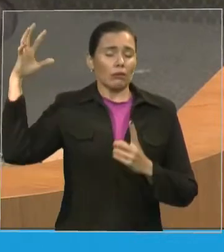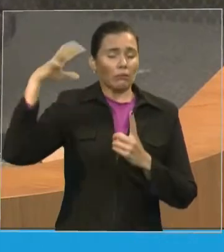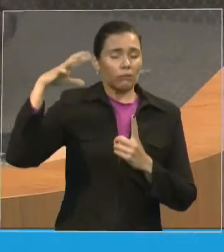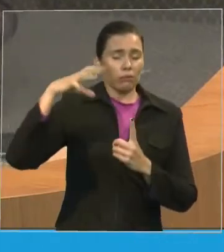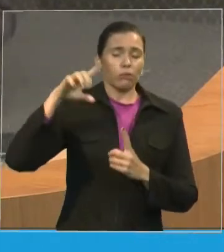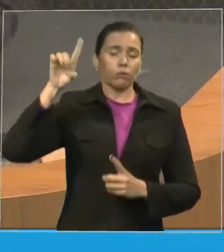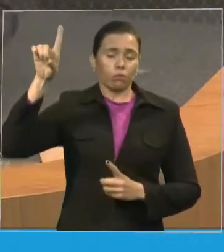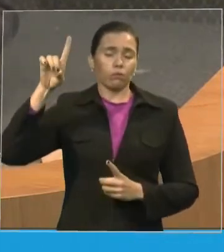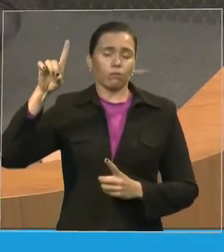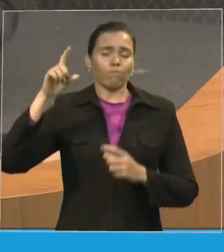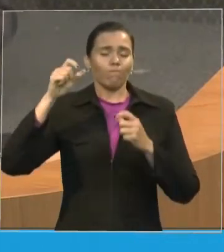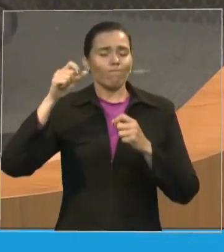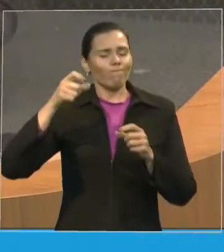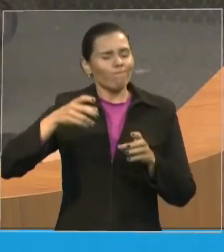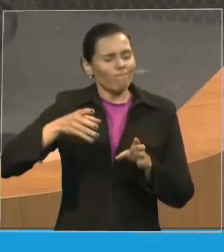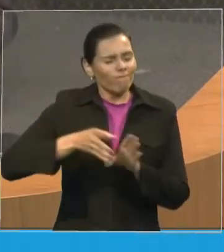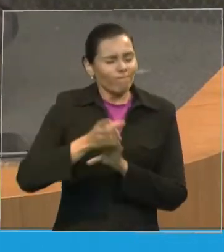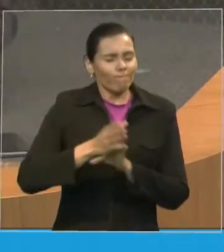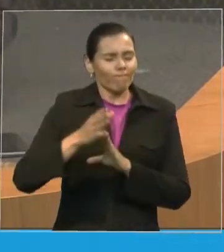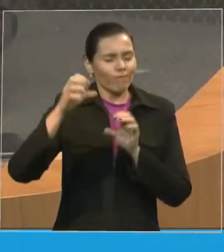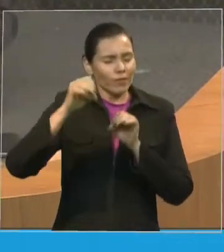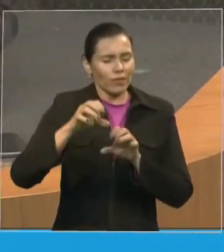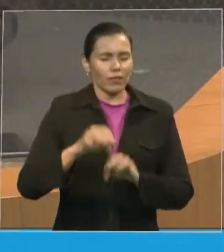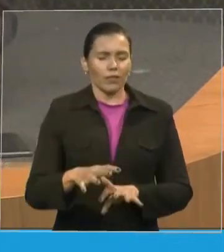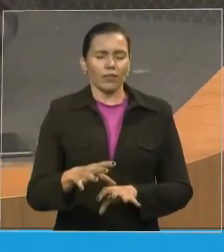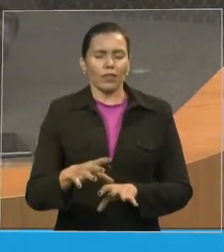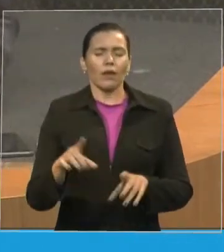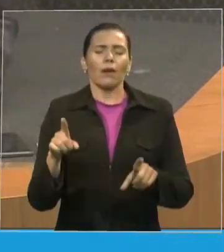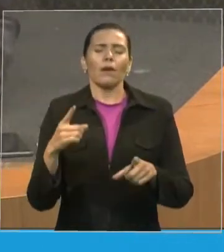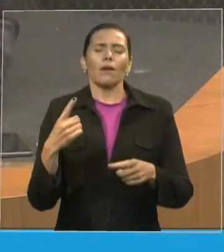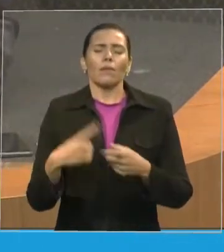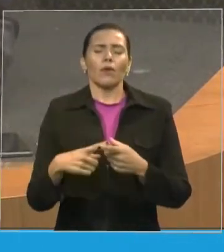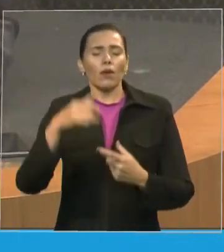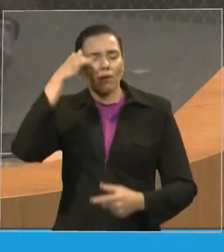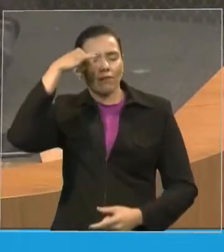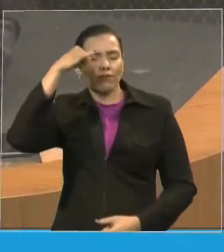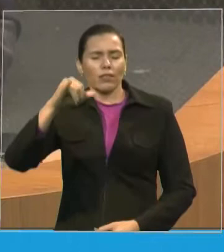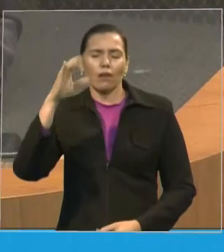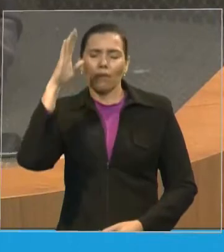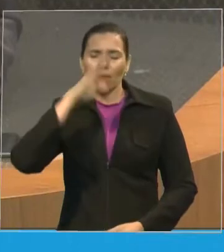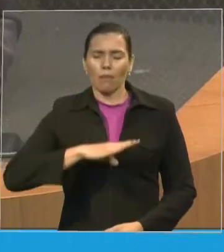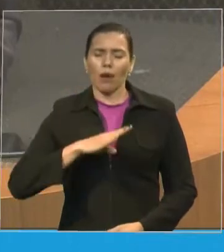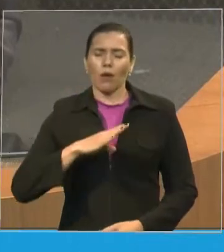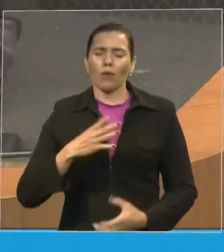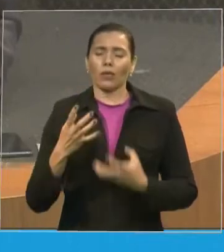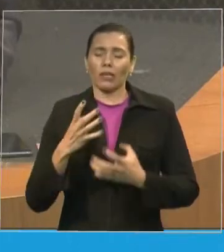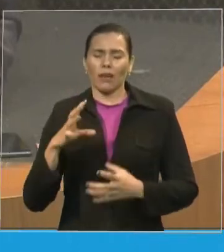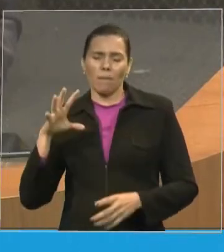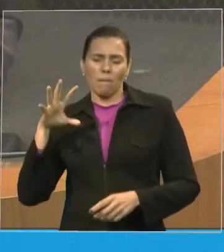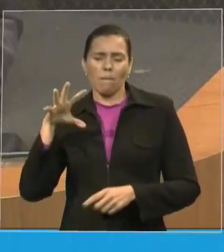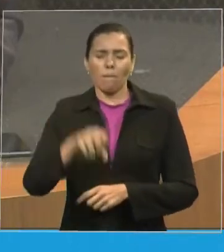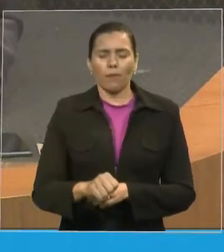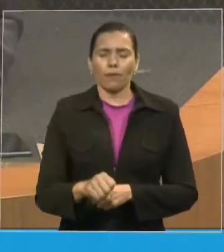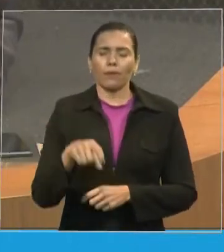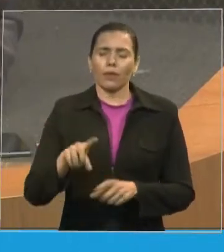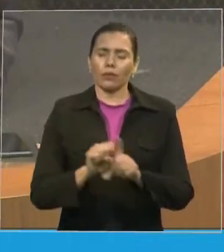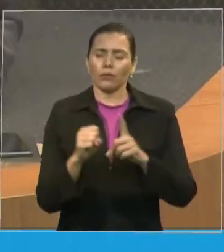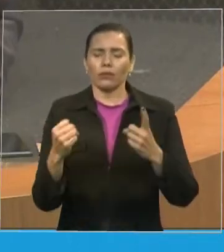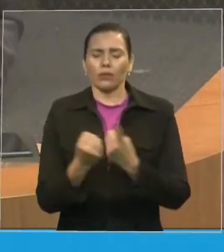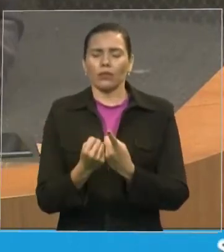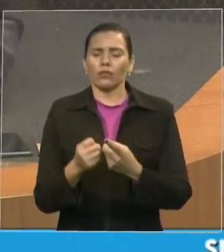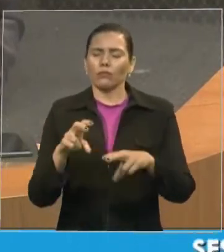restringir o mal que às vezes quer senhor tomar conta da sociedade por isso senhor que eles